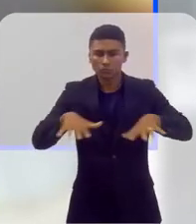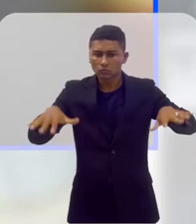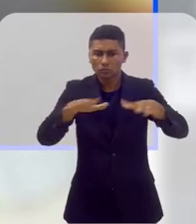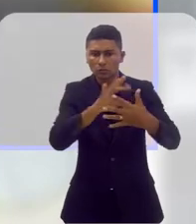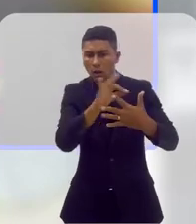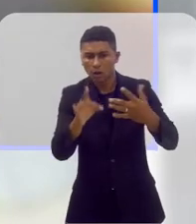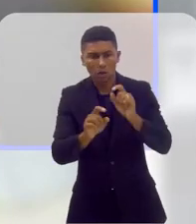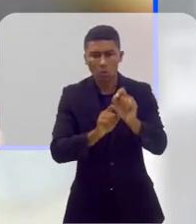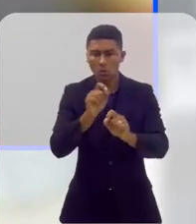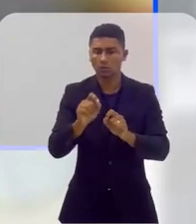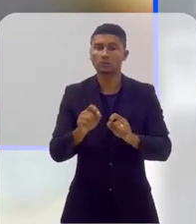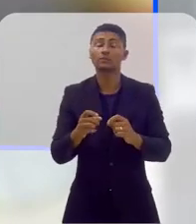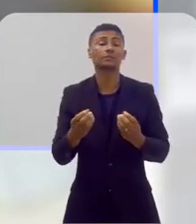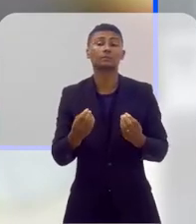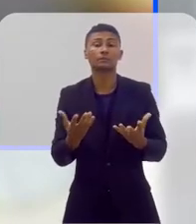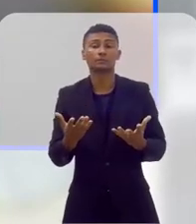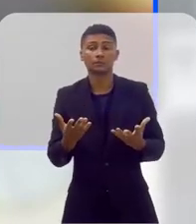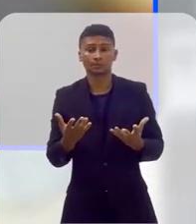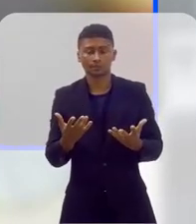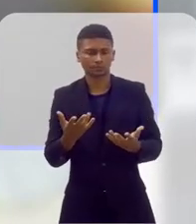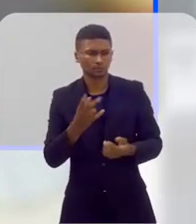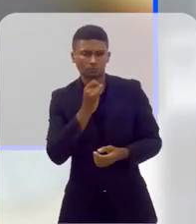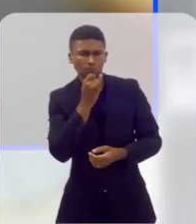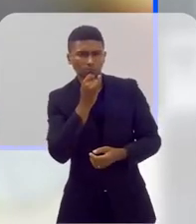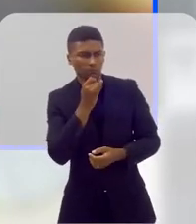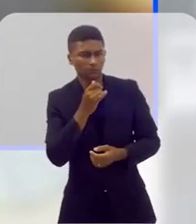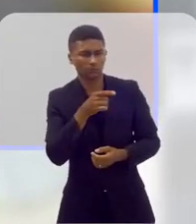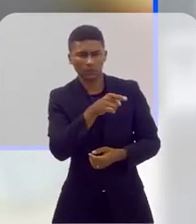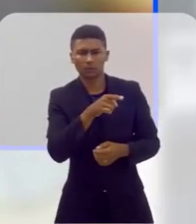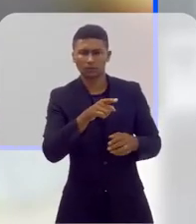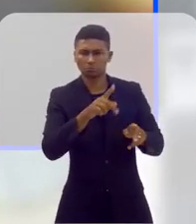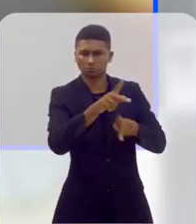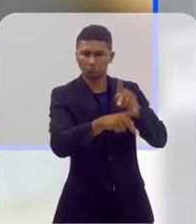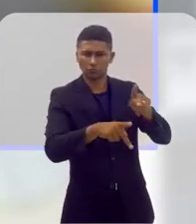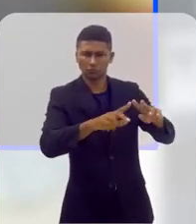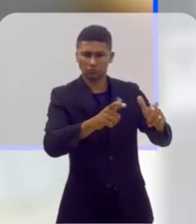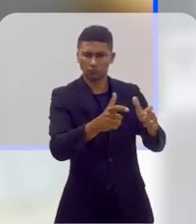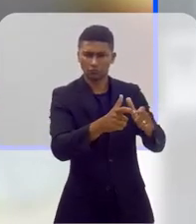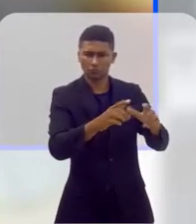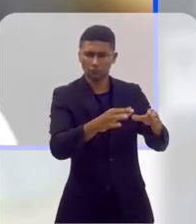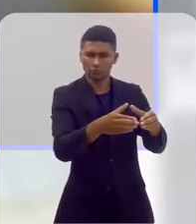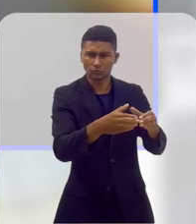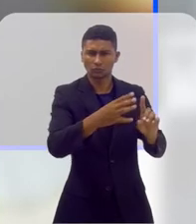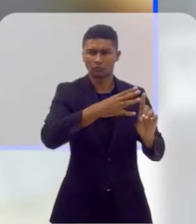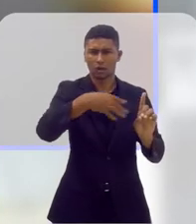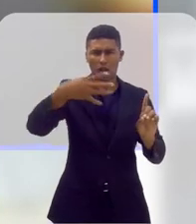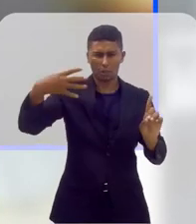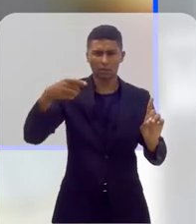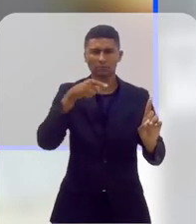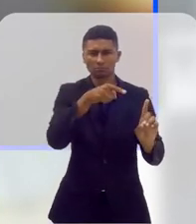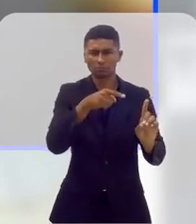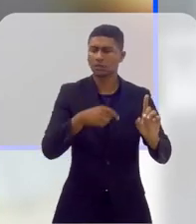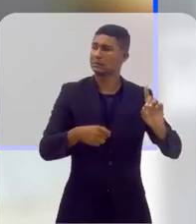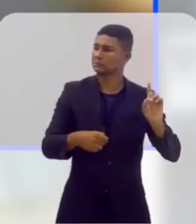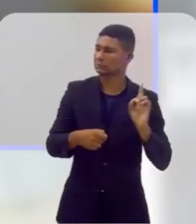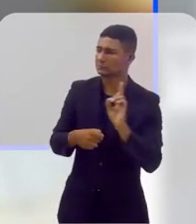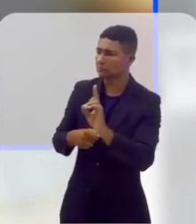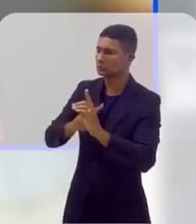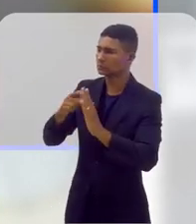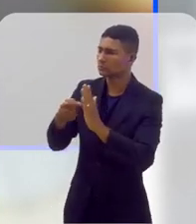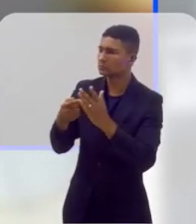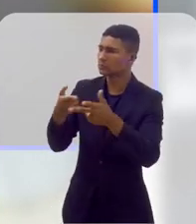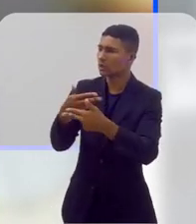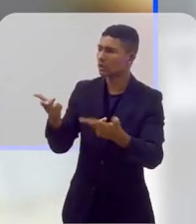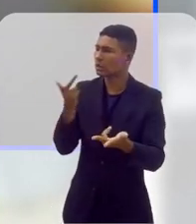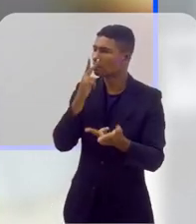até para enfrentar esses casos, como você disse, olha, por que uma população LGBTQIA+, quando aciona os aparatos estatais, não consegue